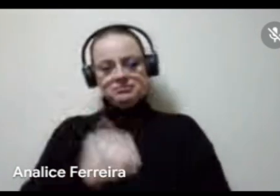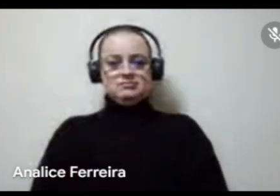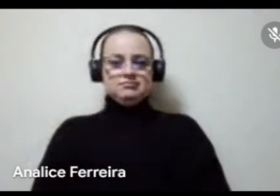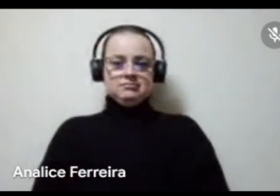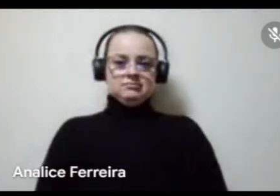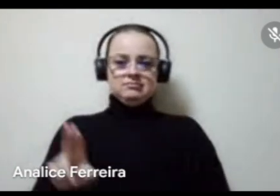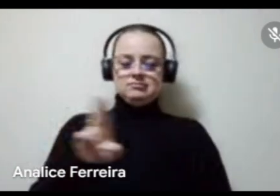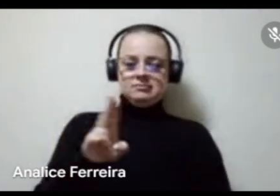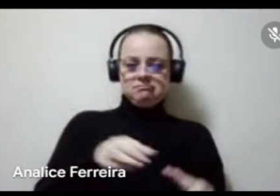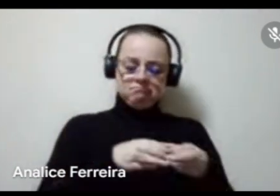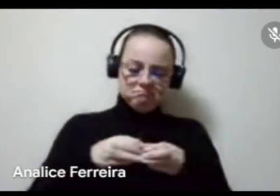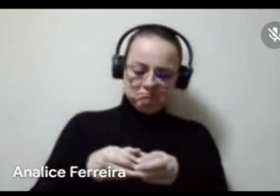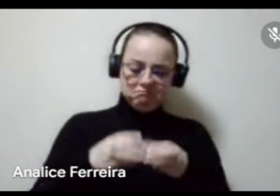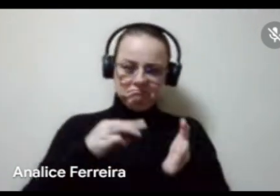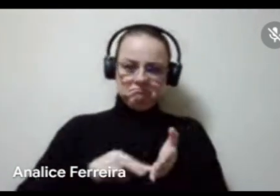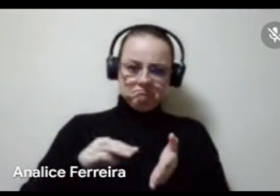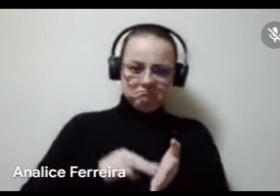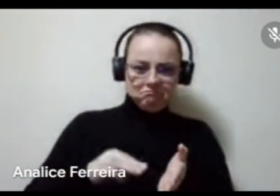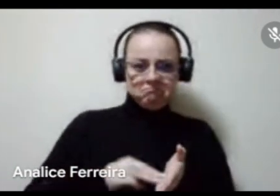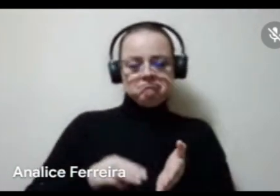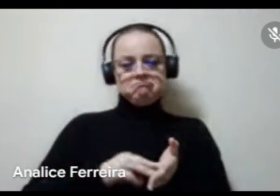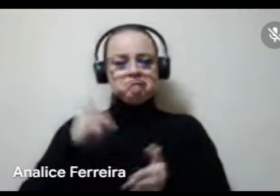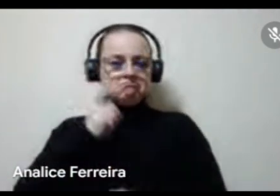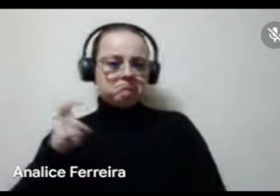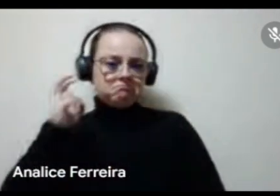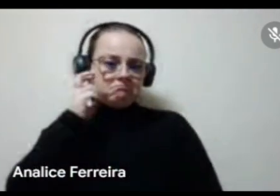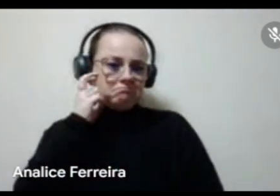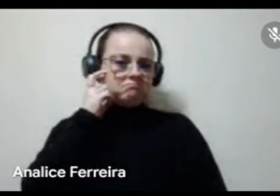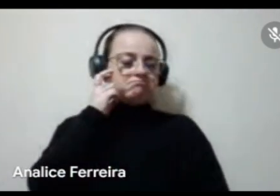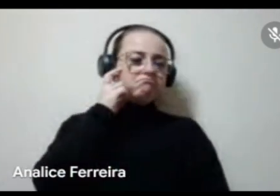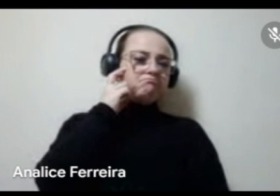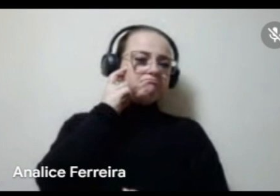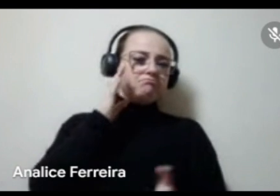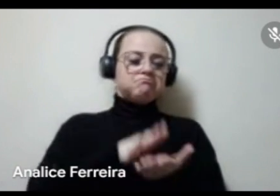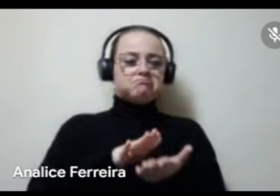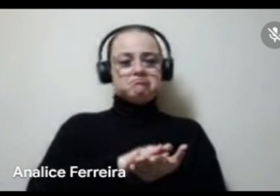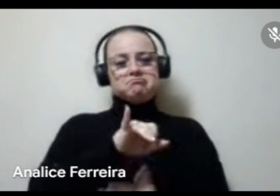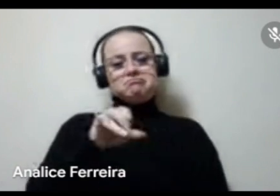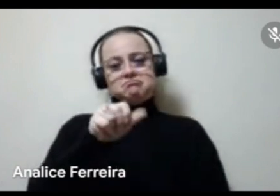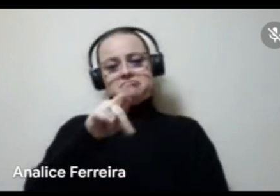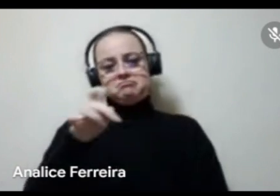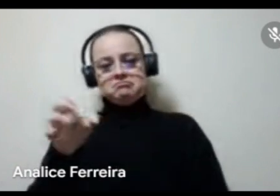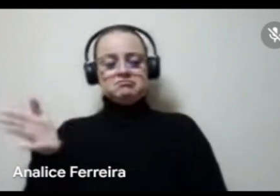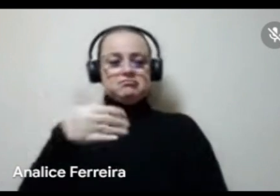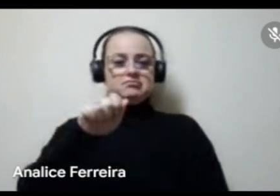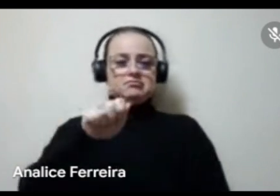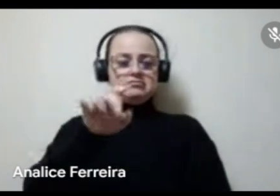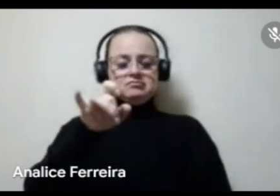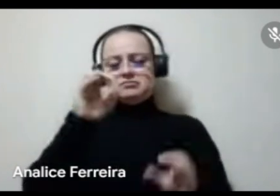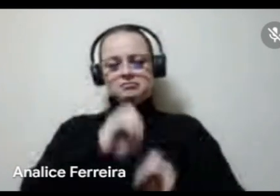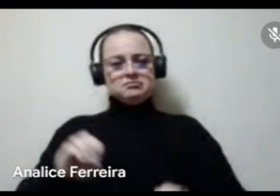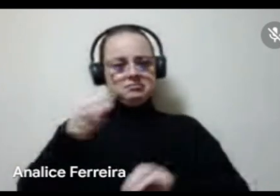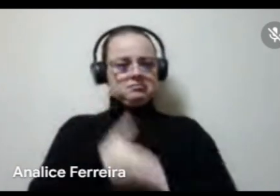né, em nome da equipe, né, da Secretaria Estrada da Agricultura, da Fundação José Augusto, a gente agradece extremamente pela participação de vocês,